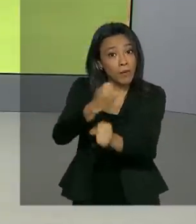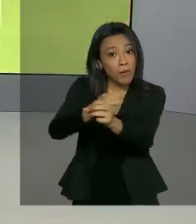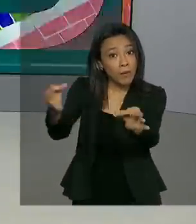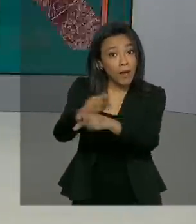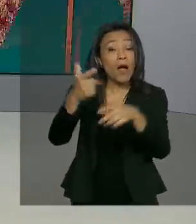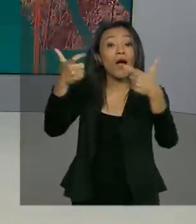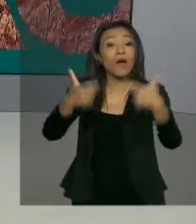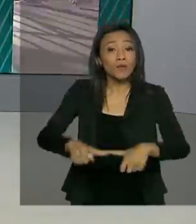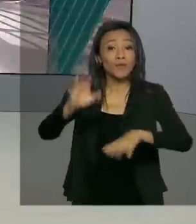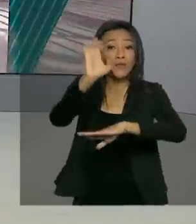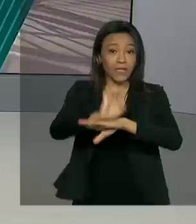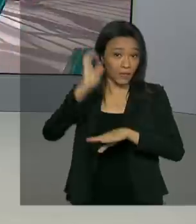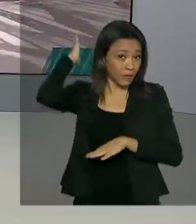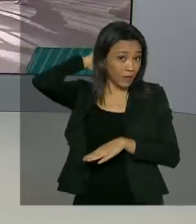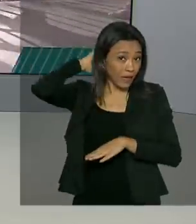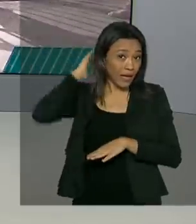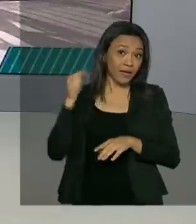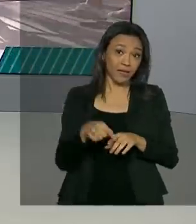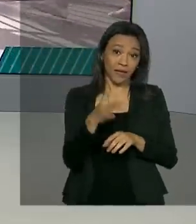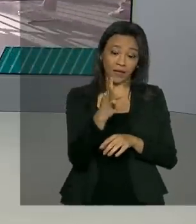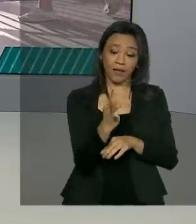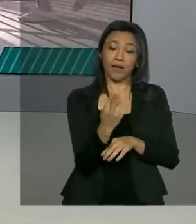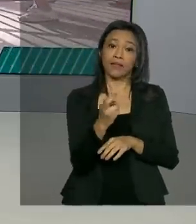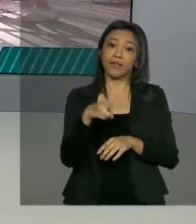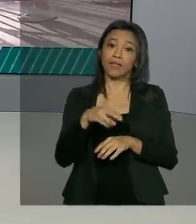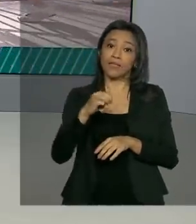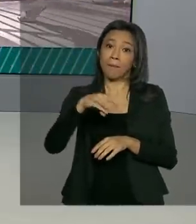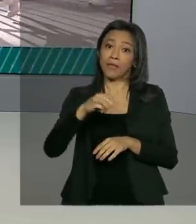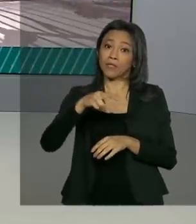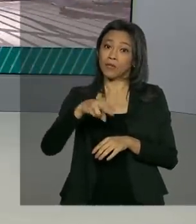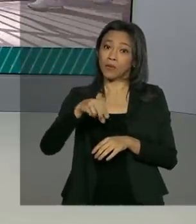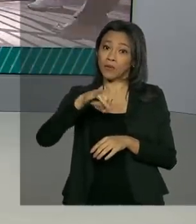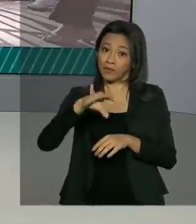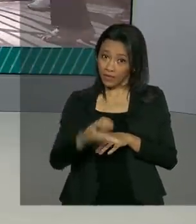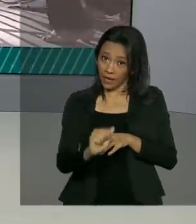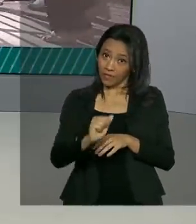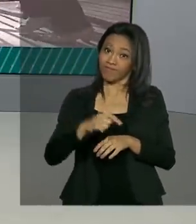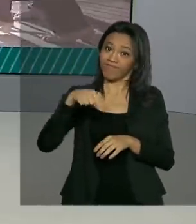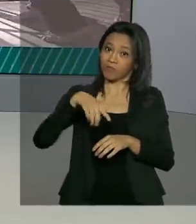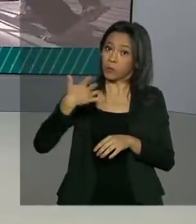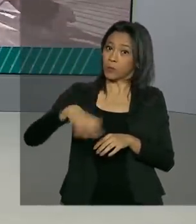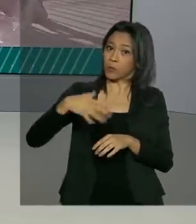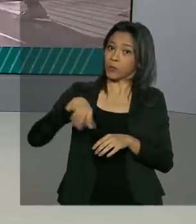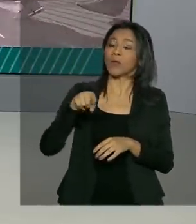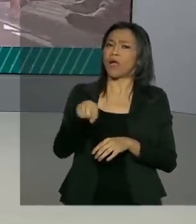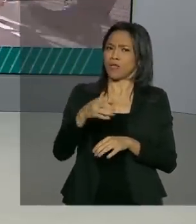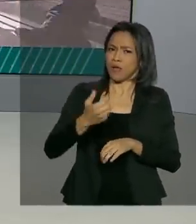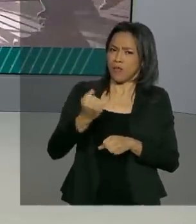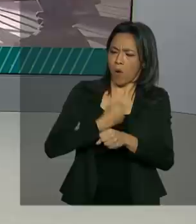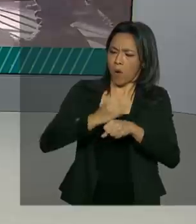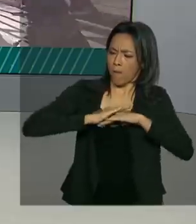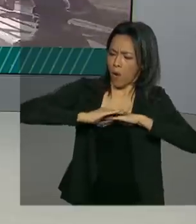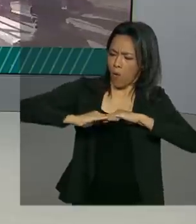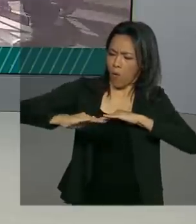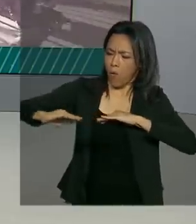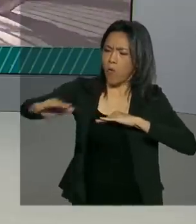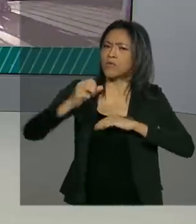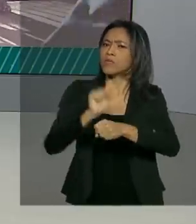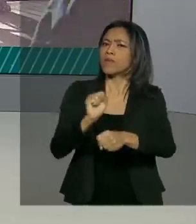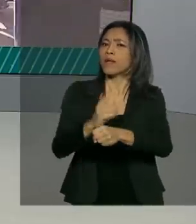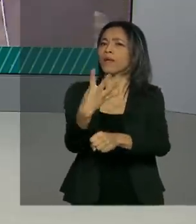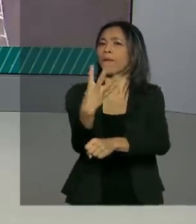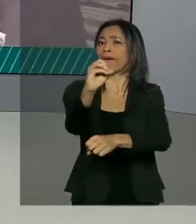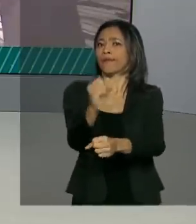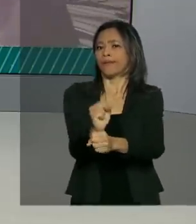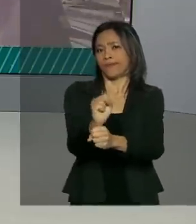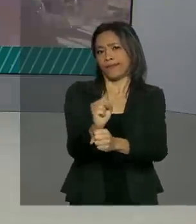e faz parte da Transamazônica, terceira maior rodovia do país. A pavimentação é esperada há mais de 40 anos por quem